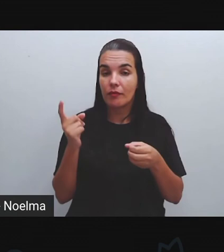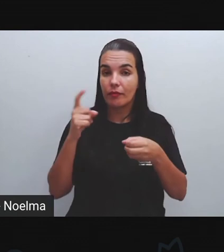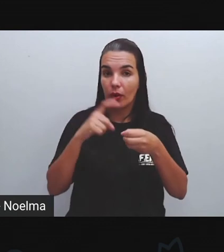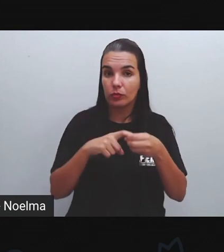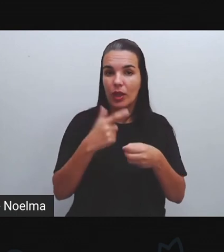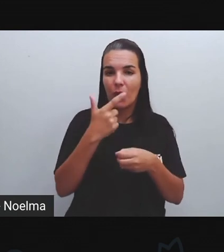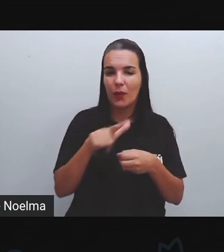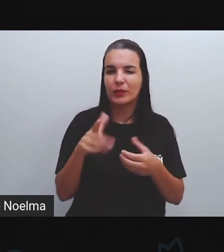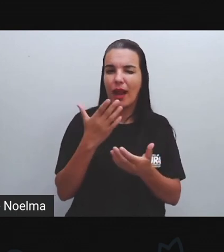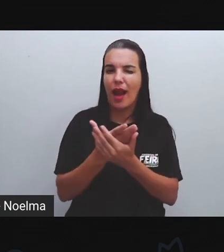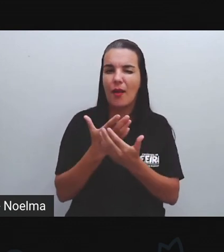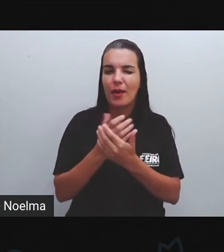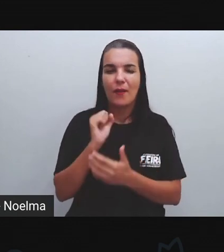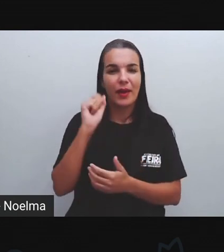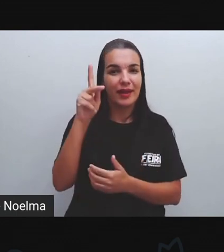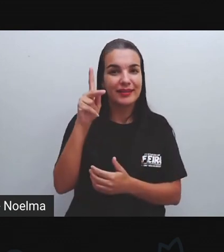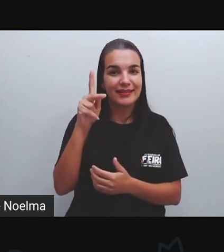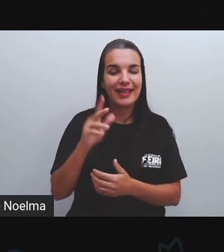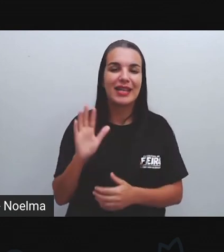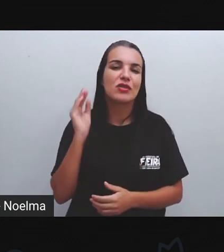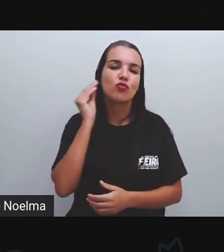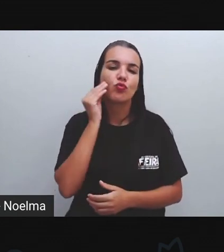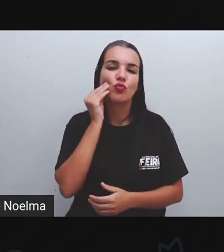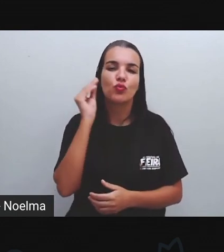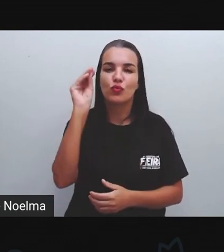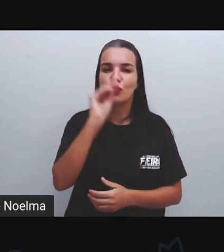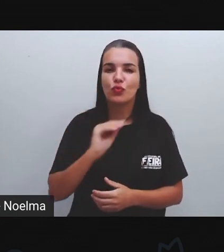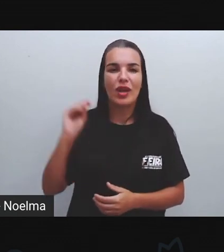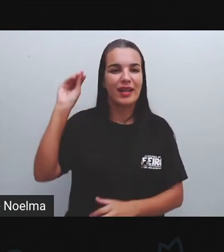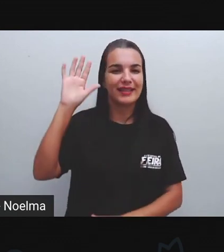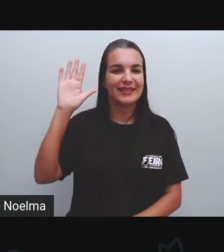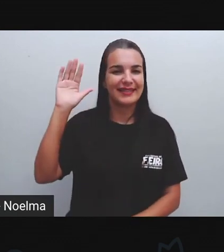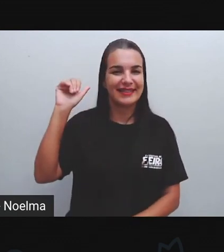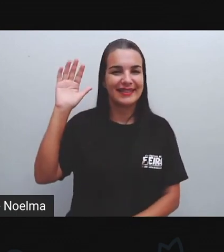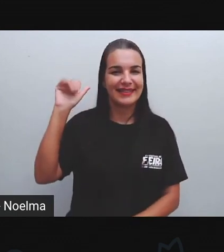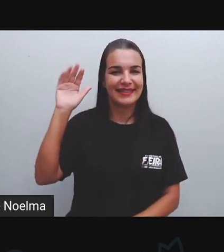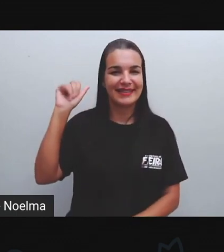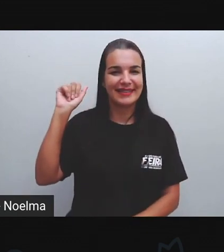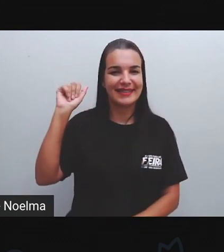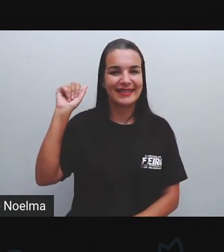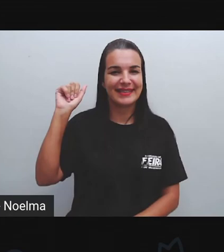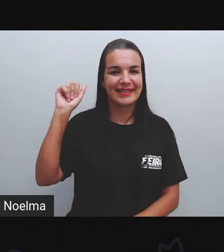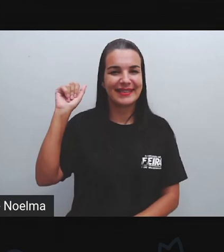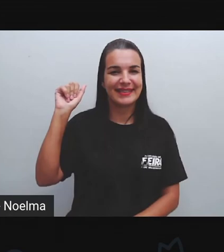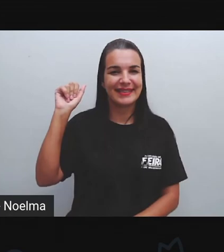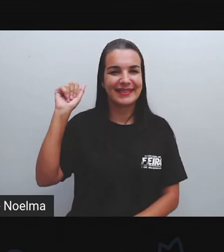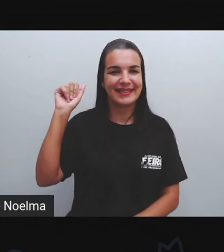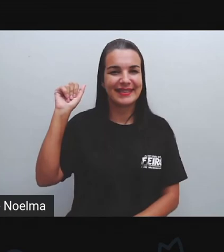com mais uma aula, certinho? Beijo no coração e até lá. Tchau, tchau.